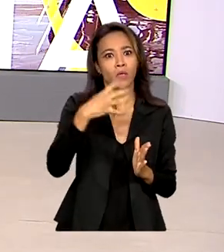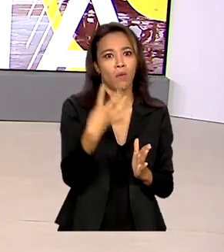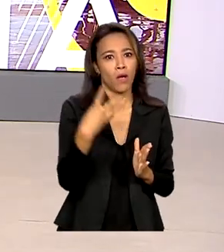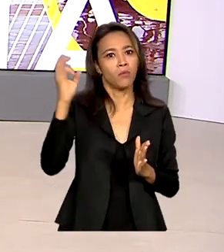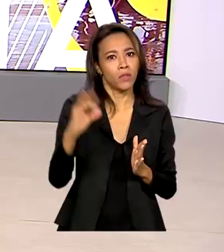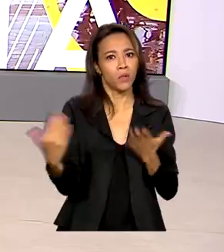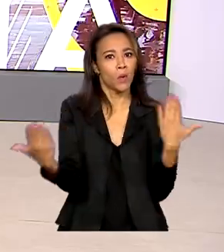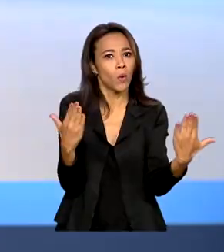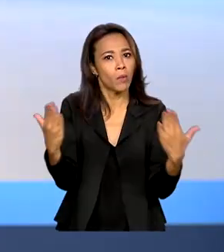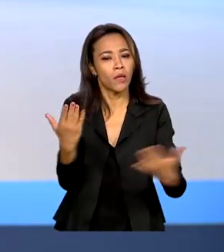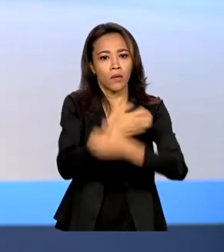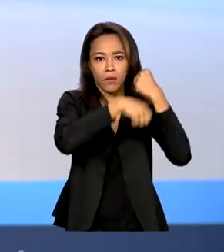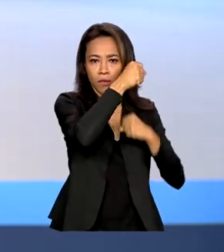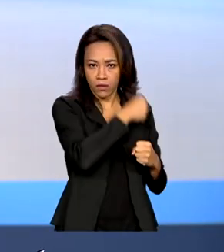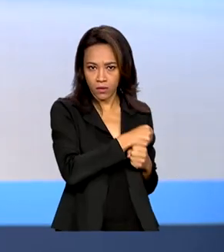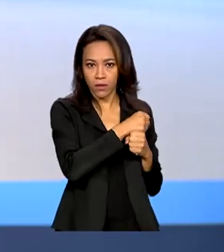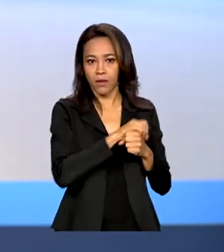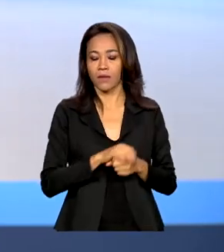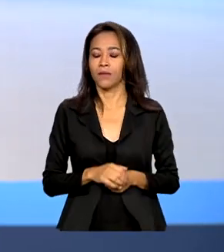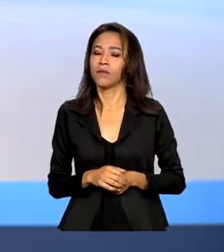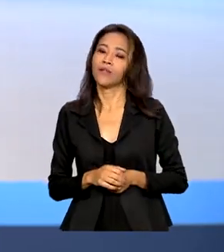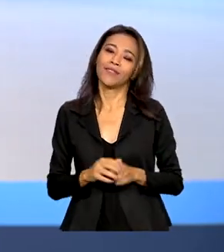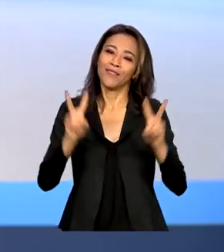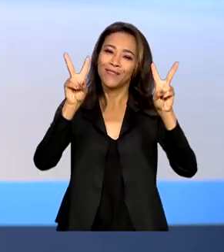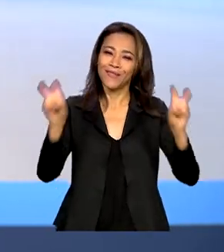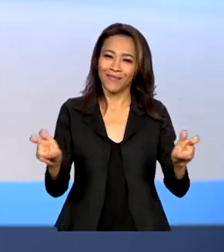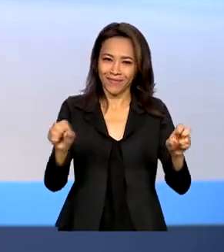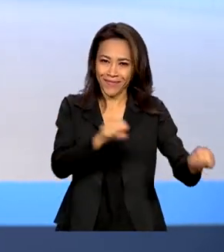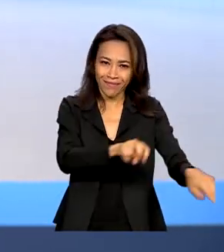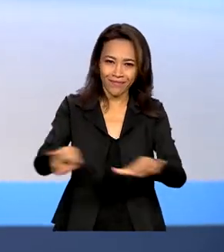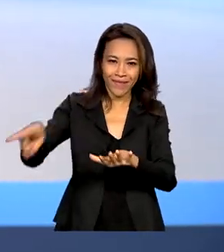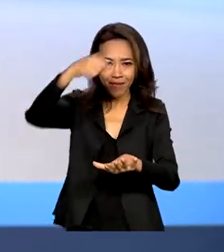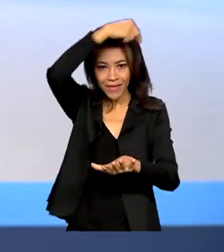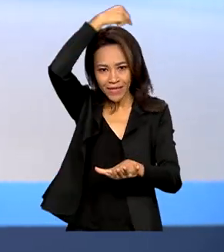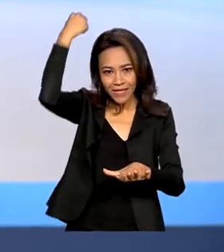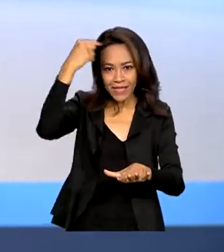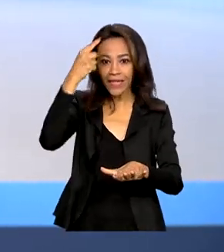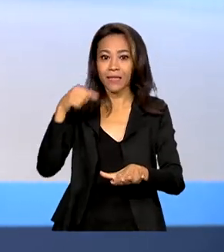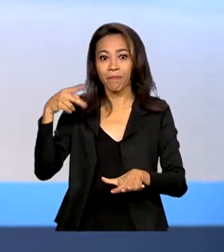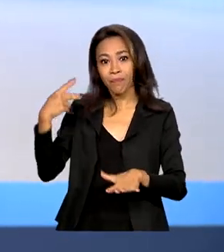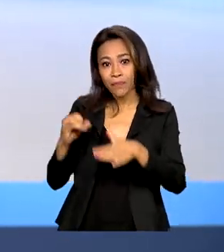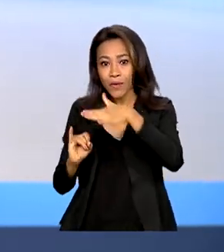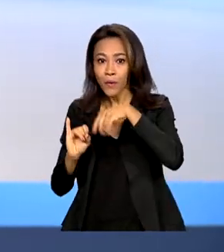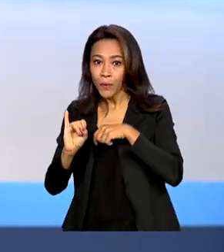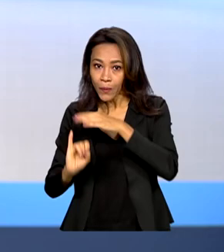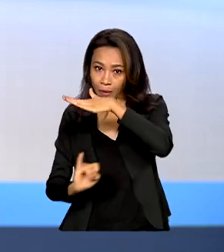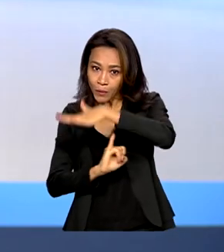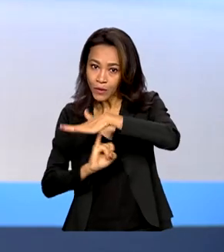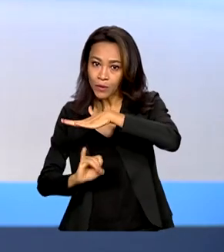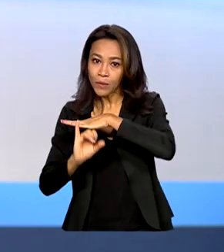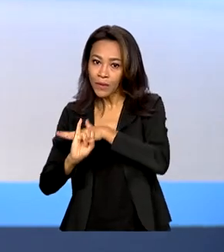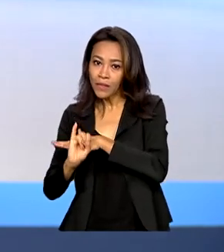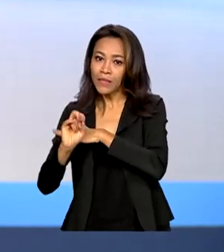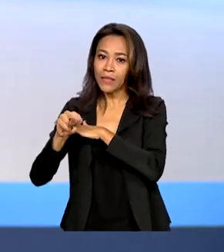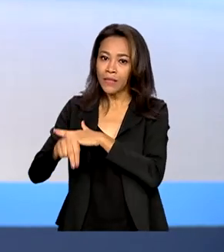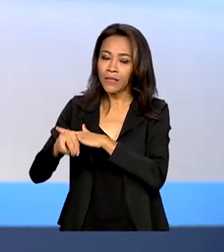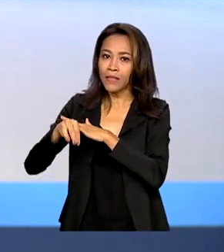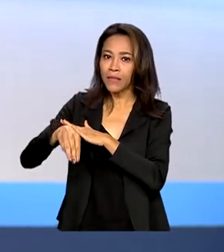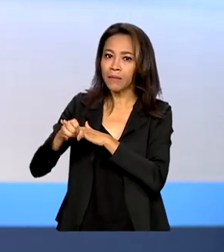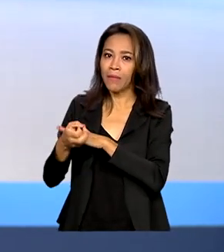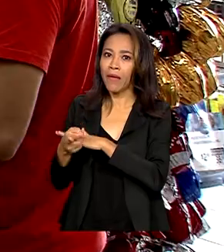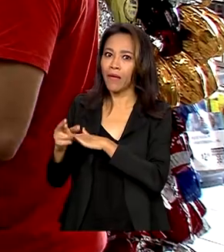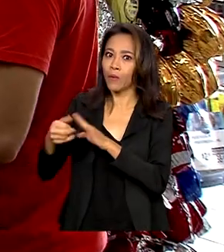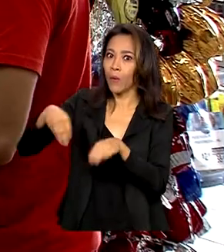do ano passado. E por falar em Semana Santa, o Inmetro traz dicas na hora de comprar o ovo de Páscoa e o